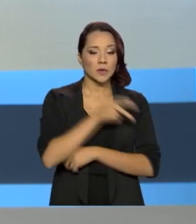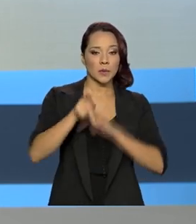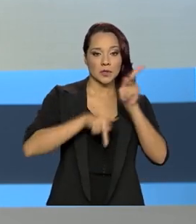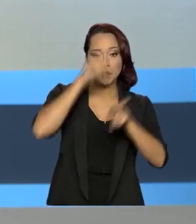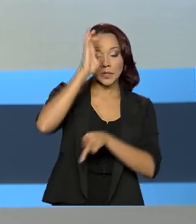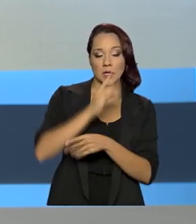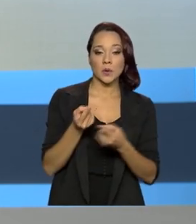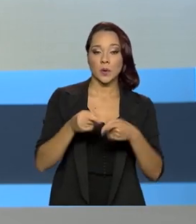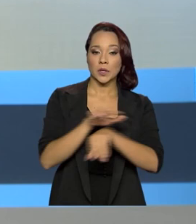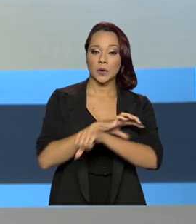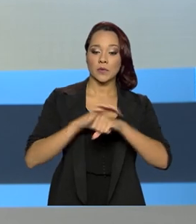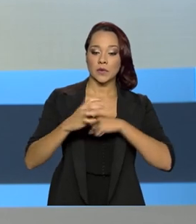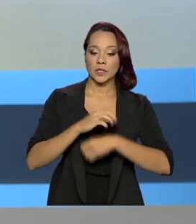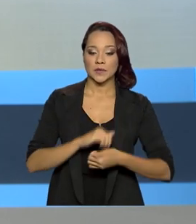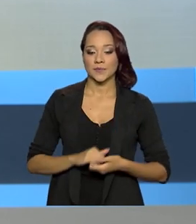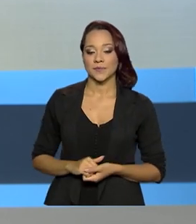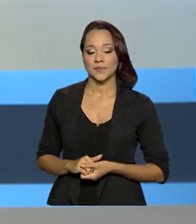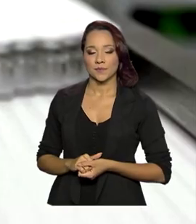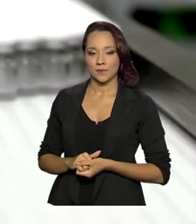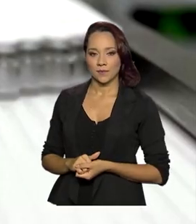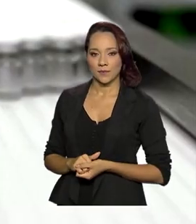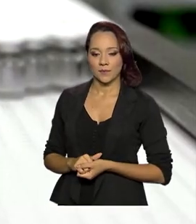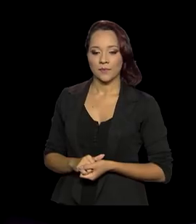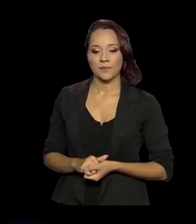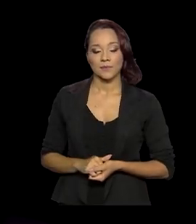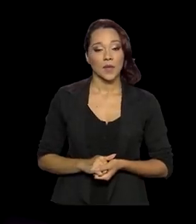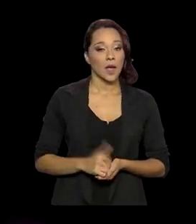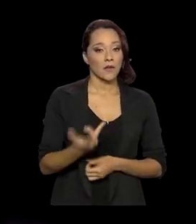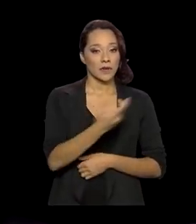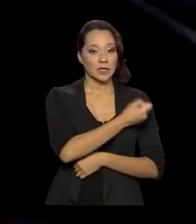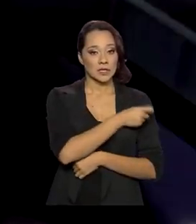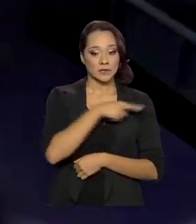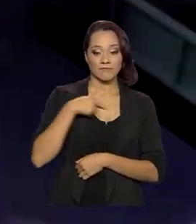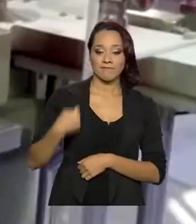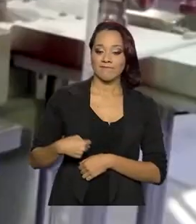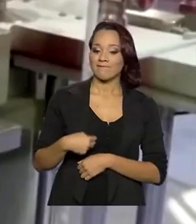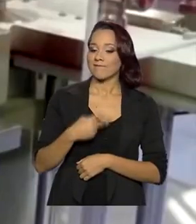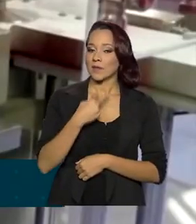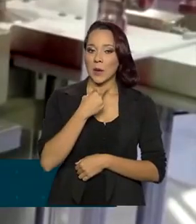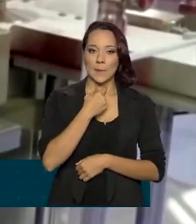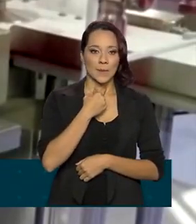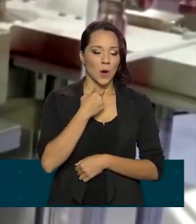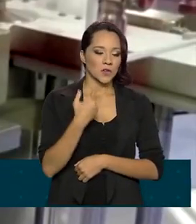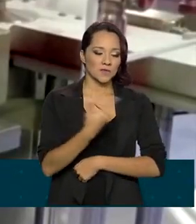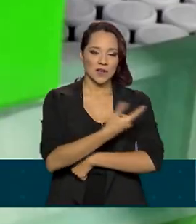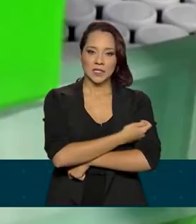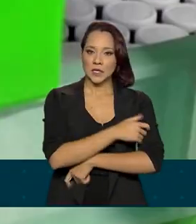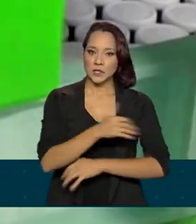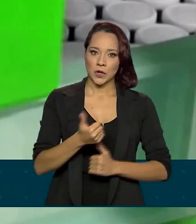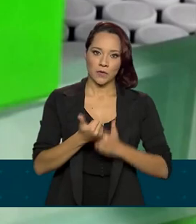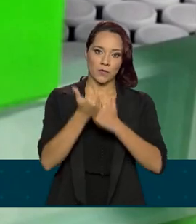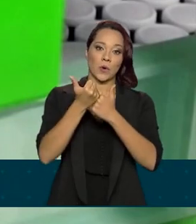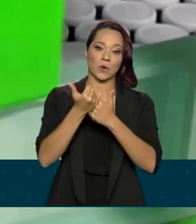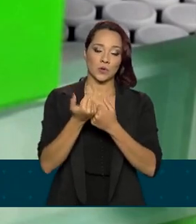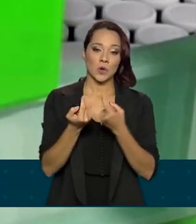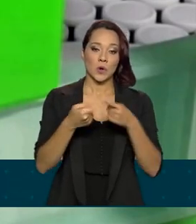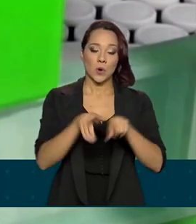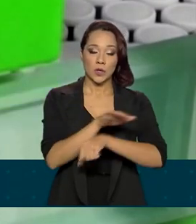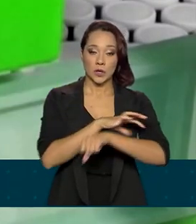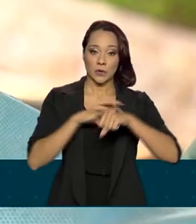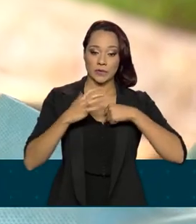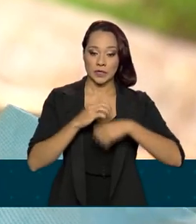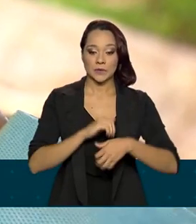brasileiros contra a Covid-19. A Coronavac não deve ser aplicada como dose de reforço contra o